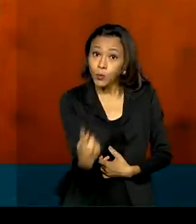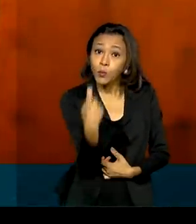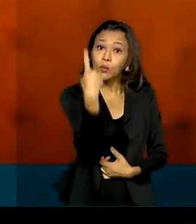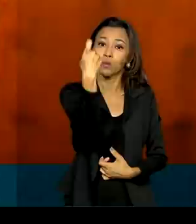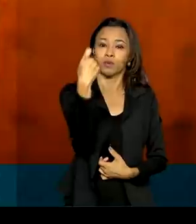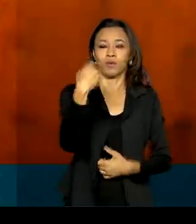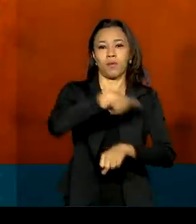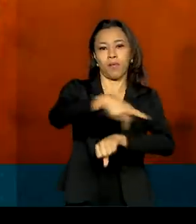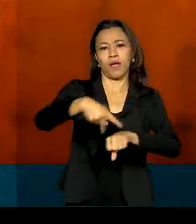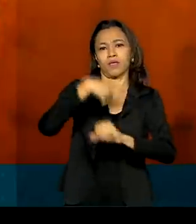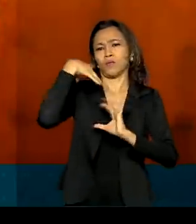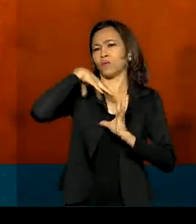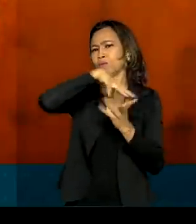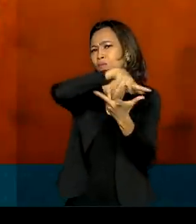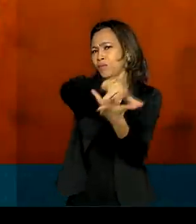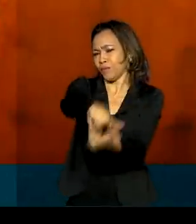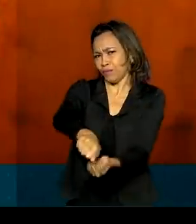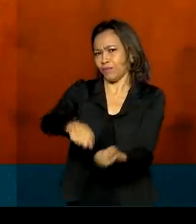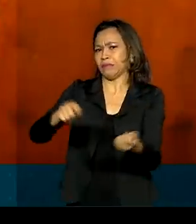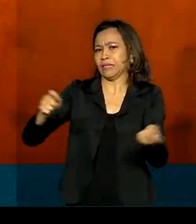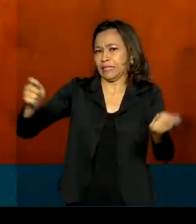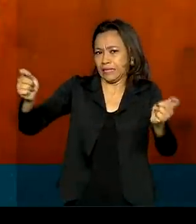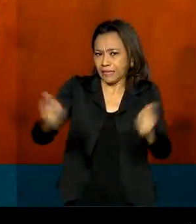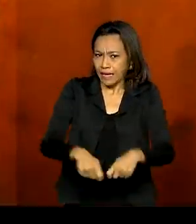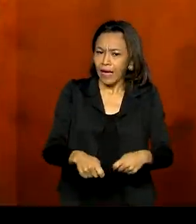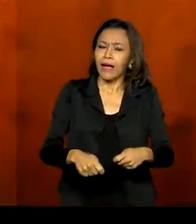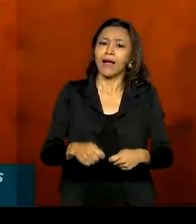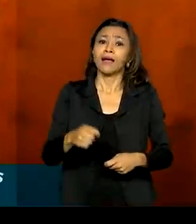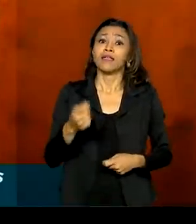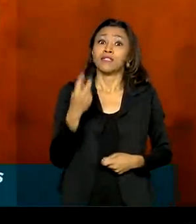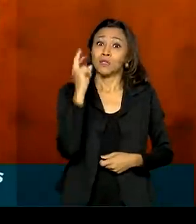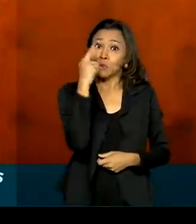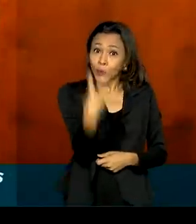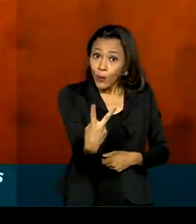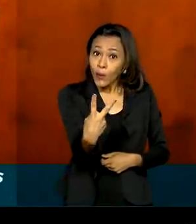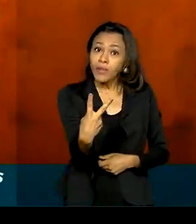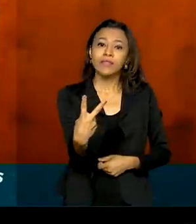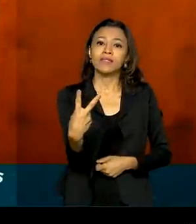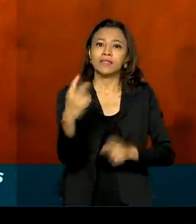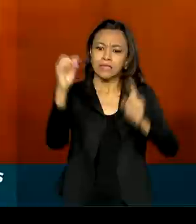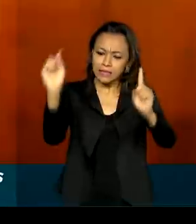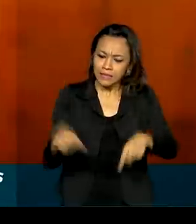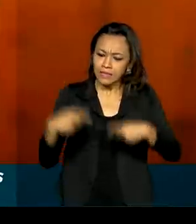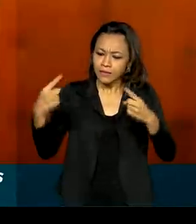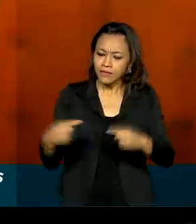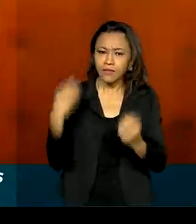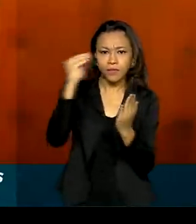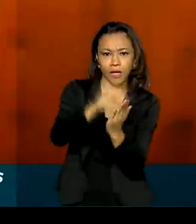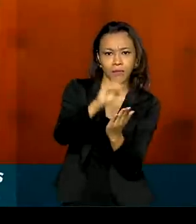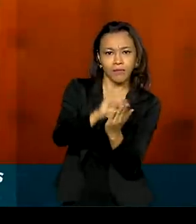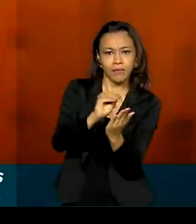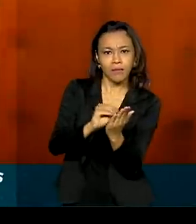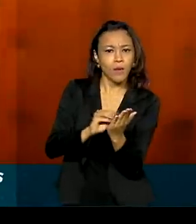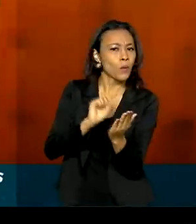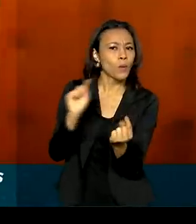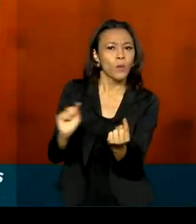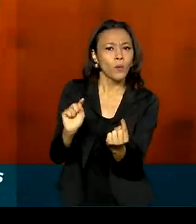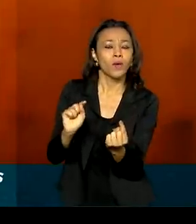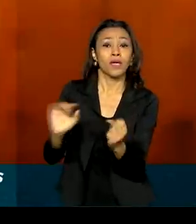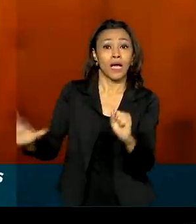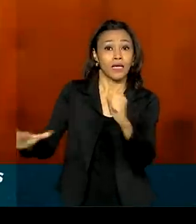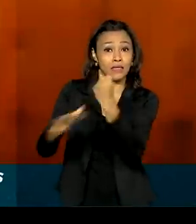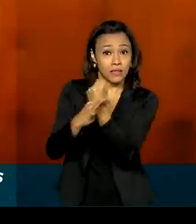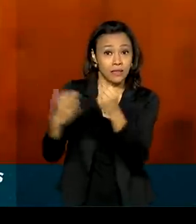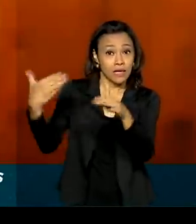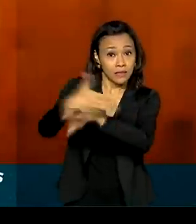responder simultaneamente a dois dos grandes desafios expressos nos ODSs. Garantir a segurança